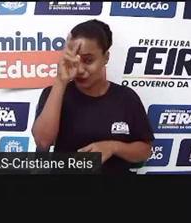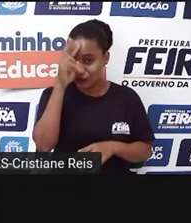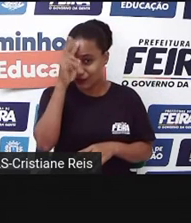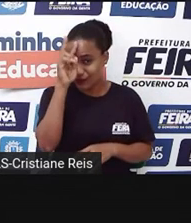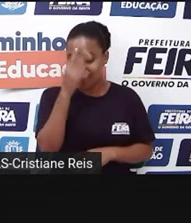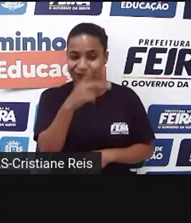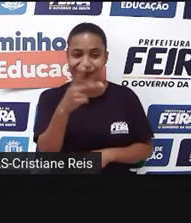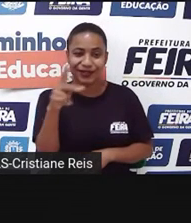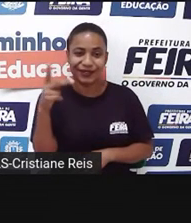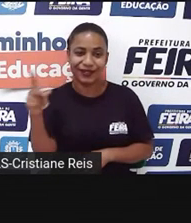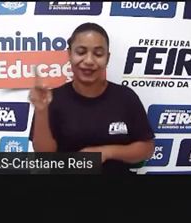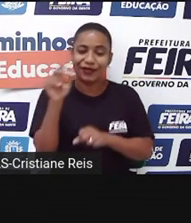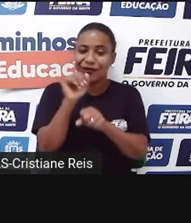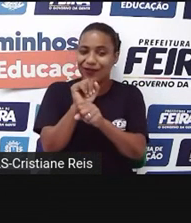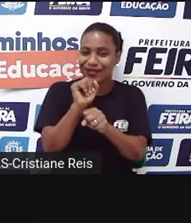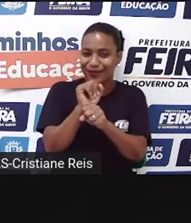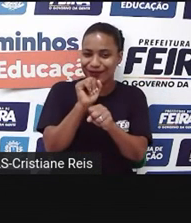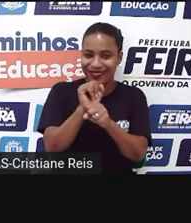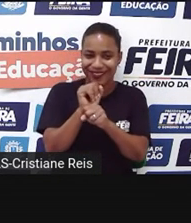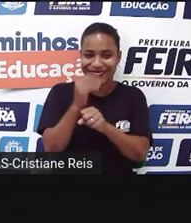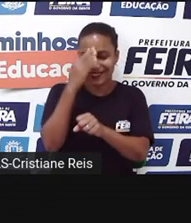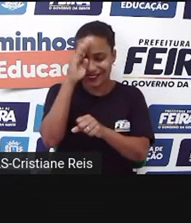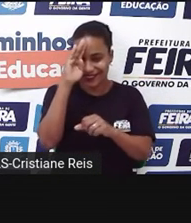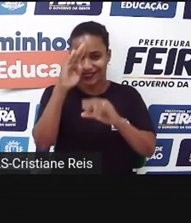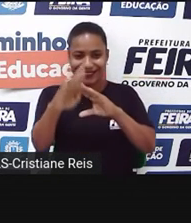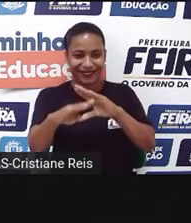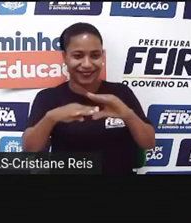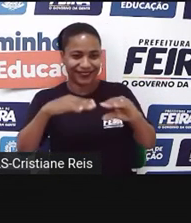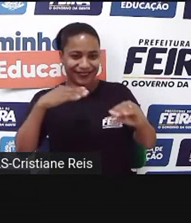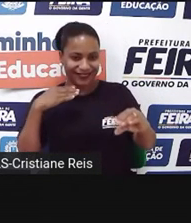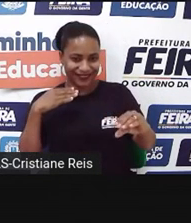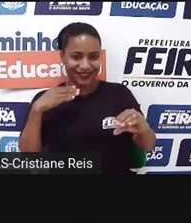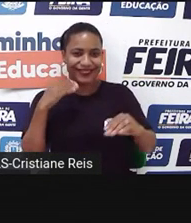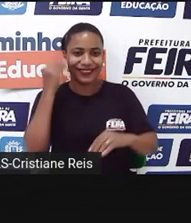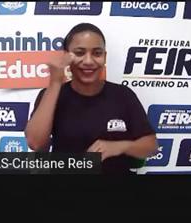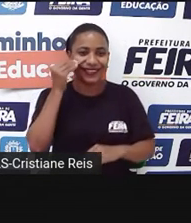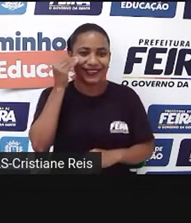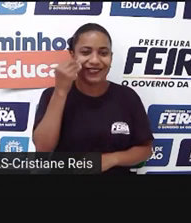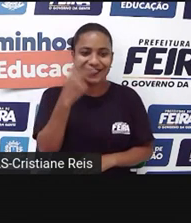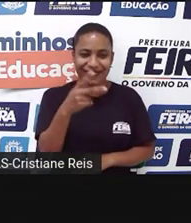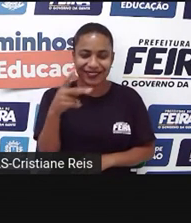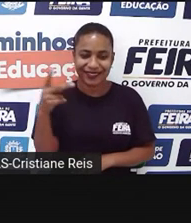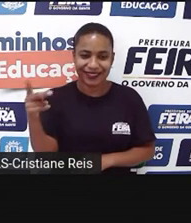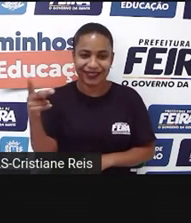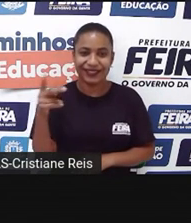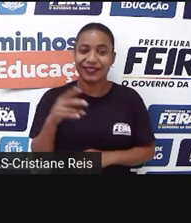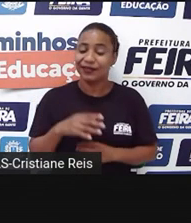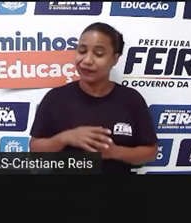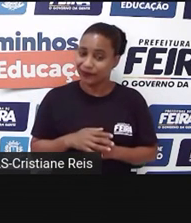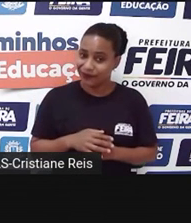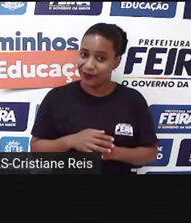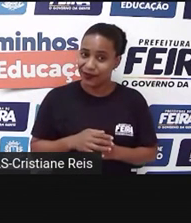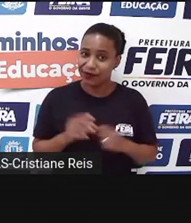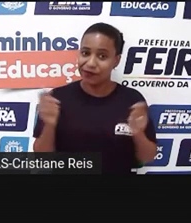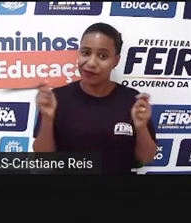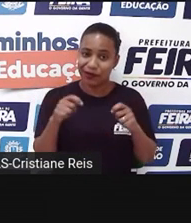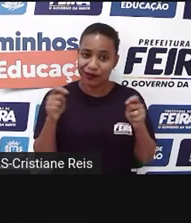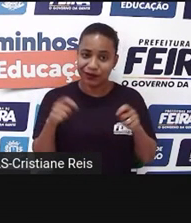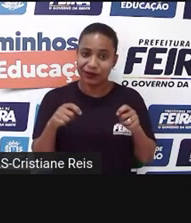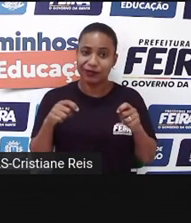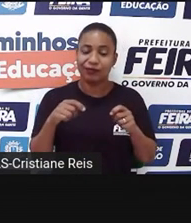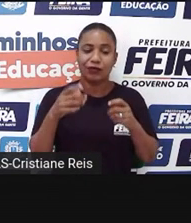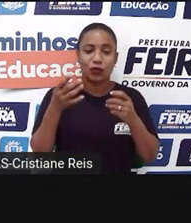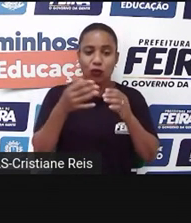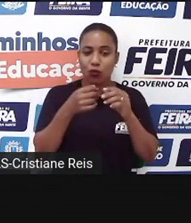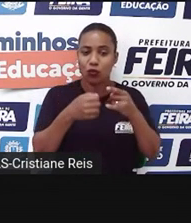E eu fico aqui esperando vocês compartilharem comigo a sua experiência. Se quiser produzir para a gente um